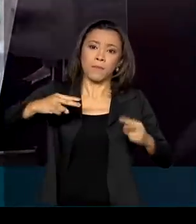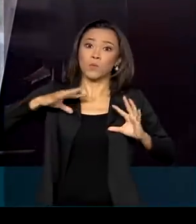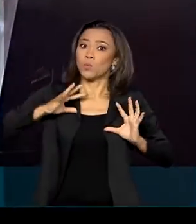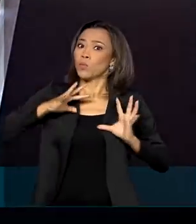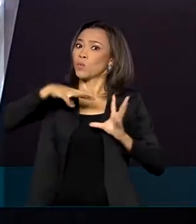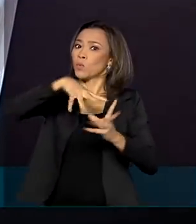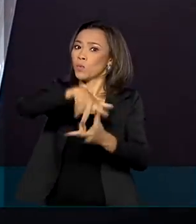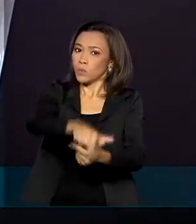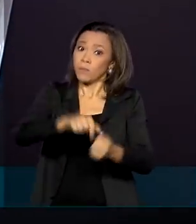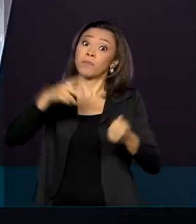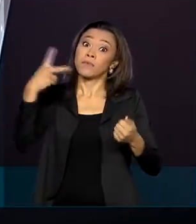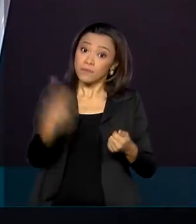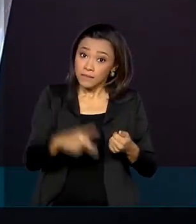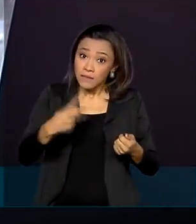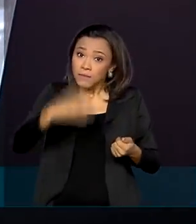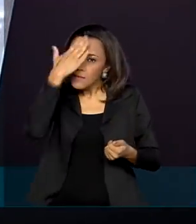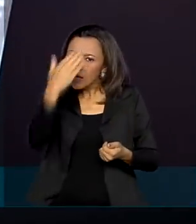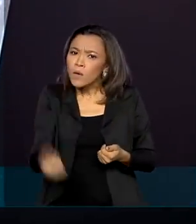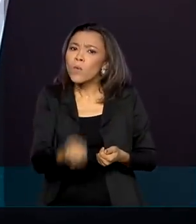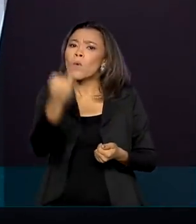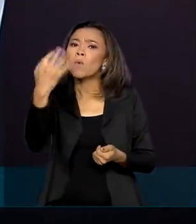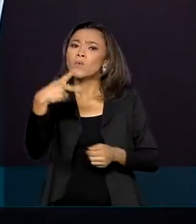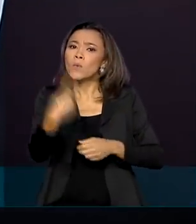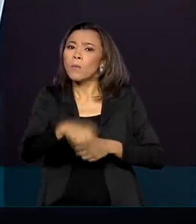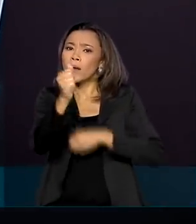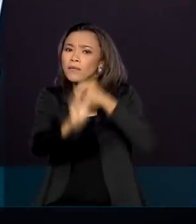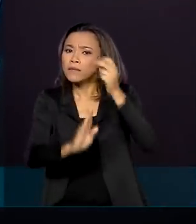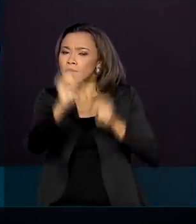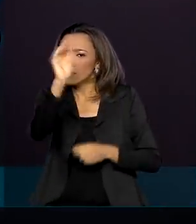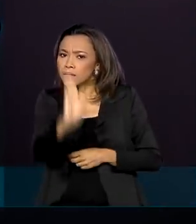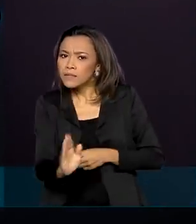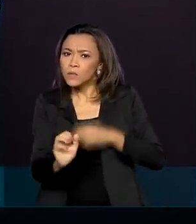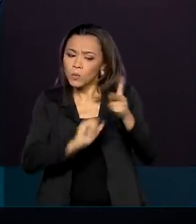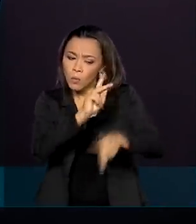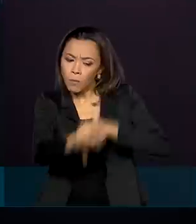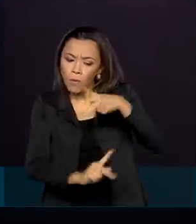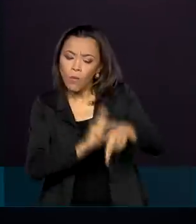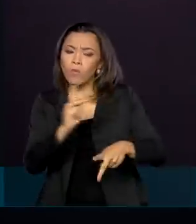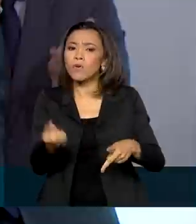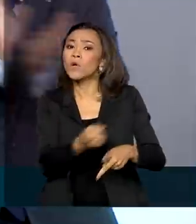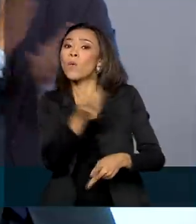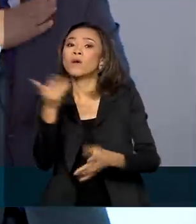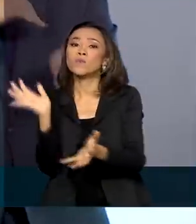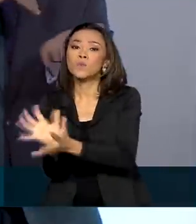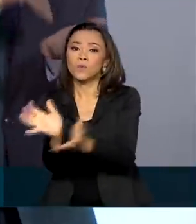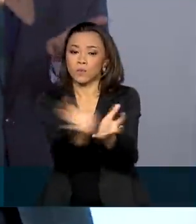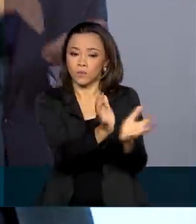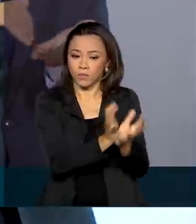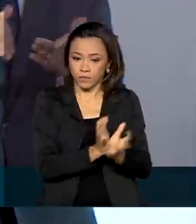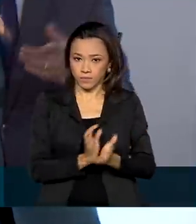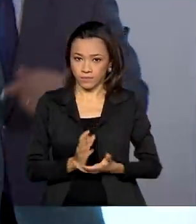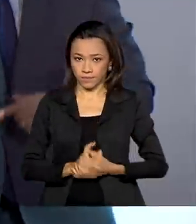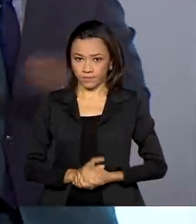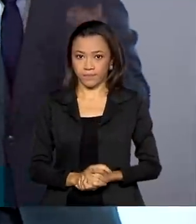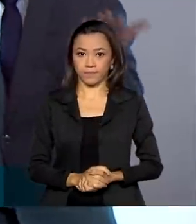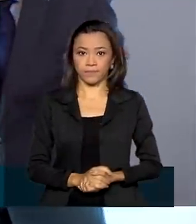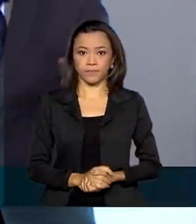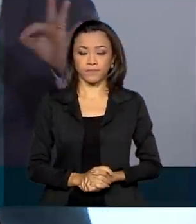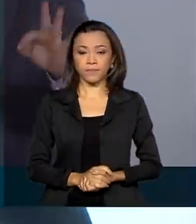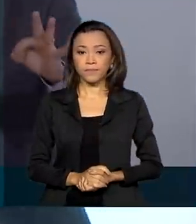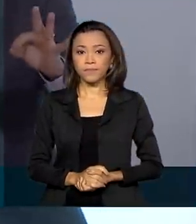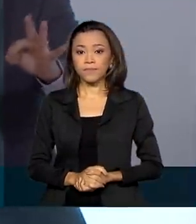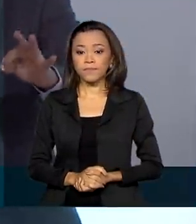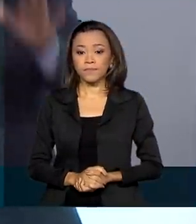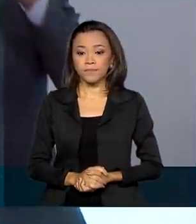DNA do brasileiro e apontar quais doenças prevalecem mais em quais grupos. Nós estamos efetivamente